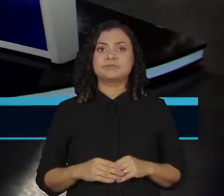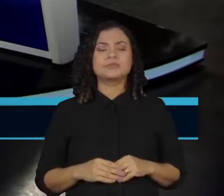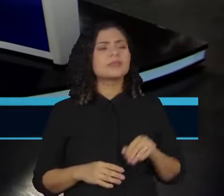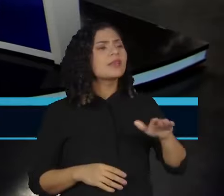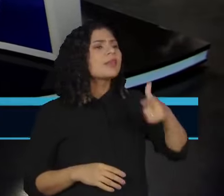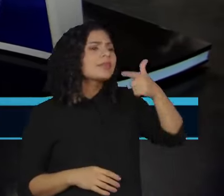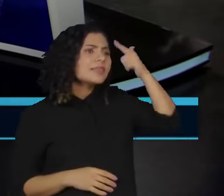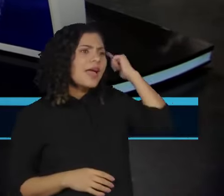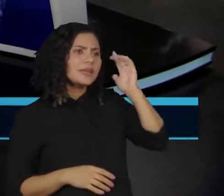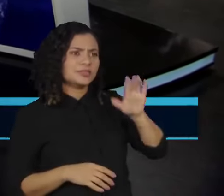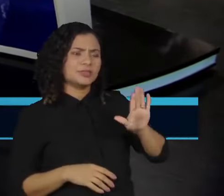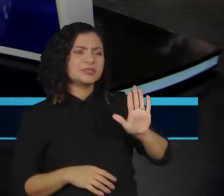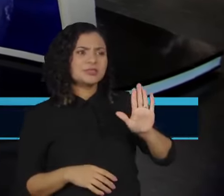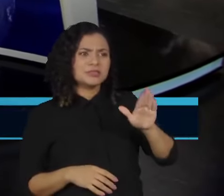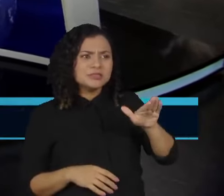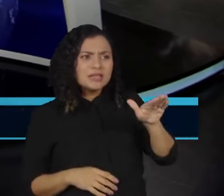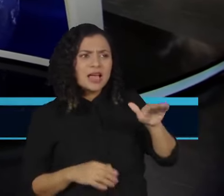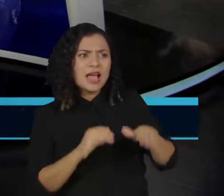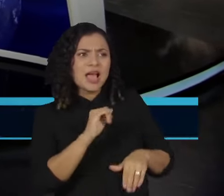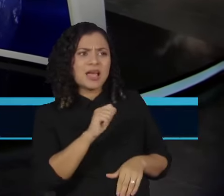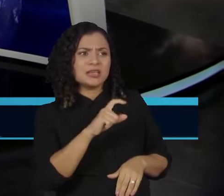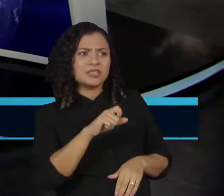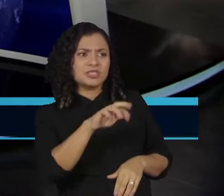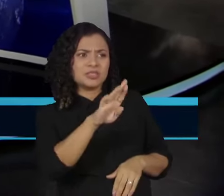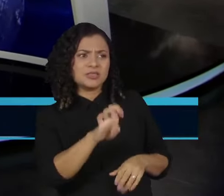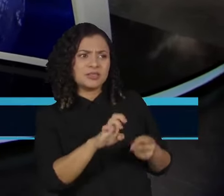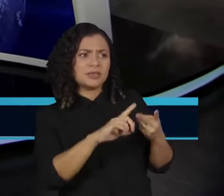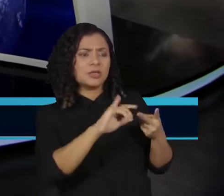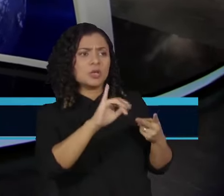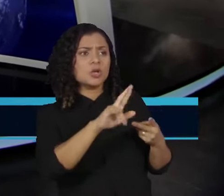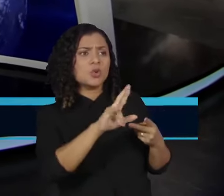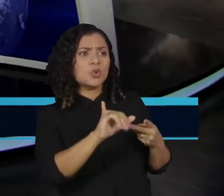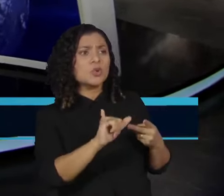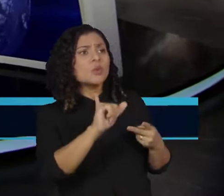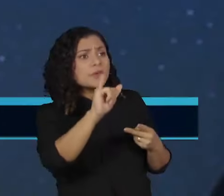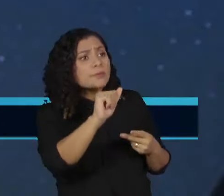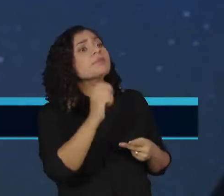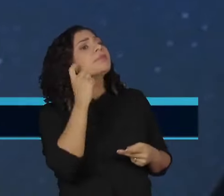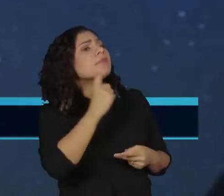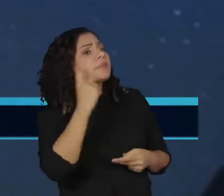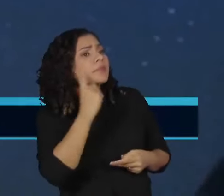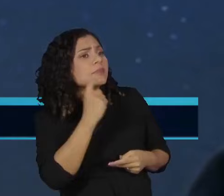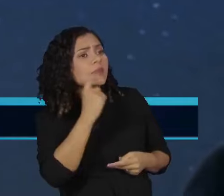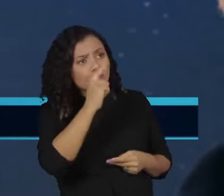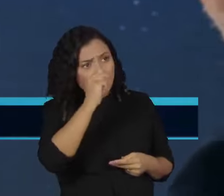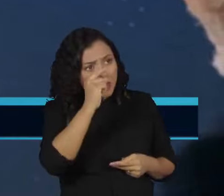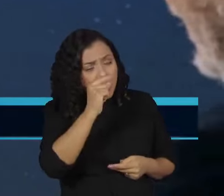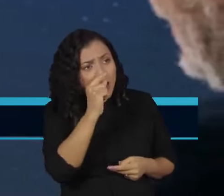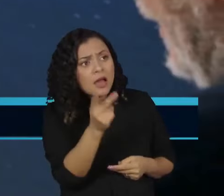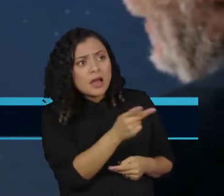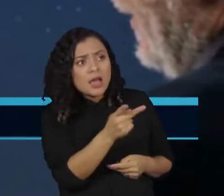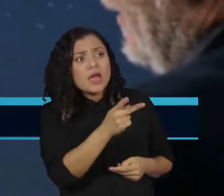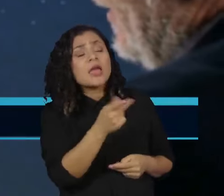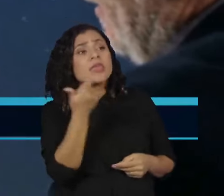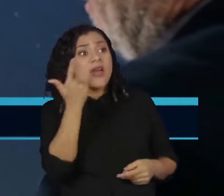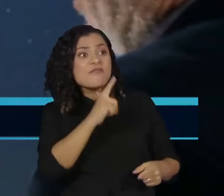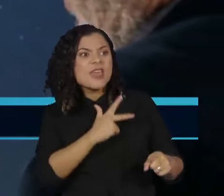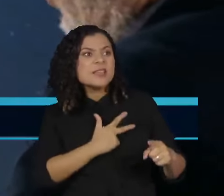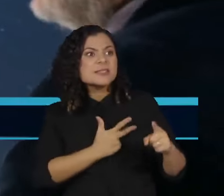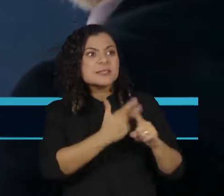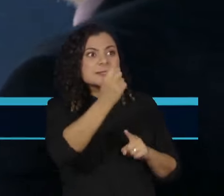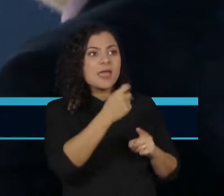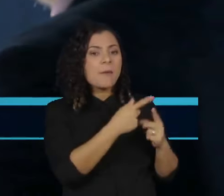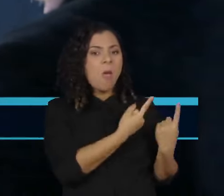Taz, já era previsto que Alexandre Silveira e Rui Costa iam vencer essa queda de braço ou você se surpreendeu com essa decisão?